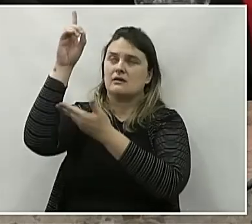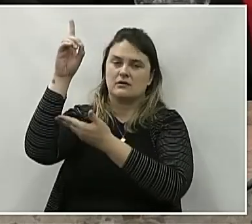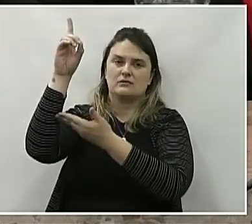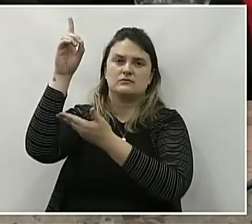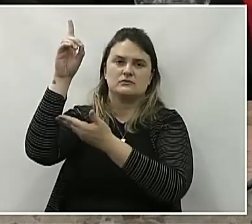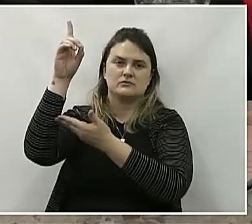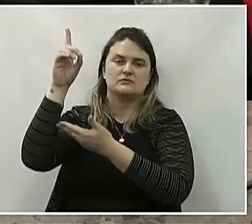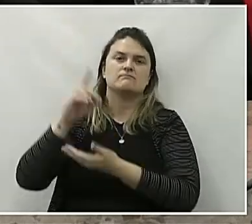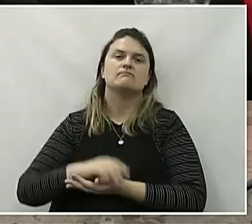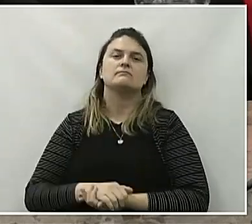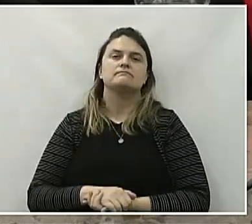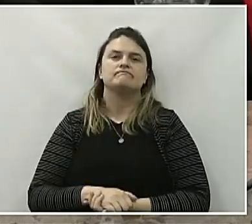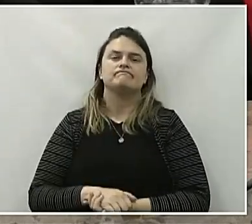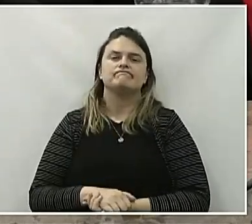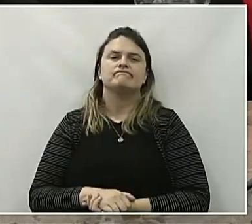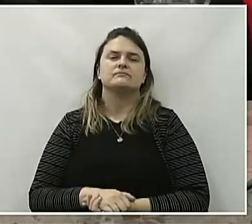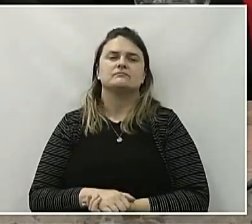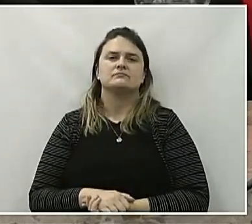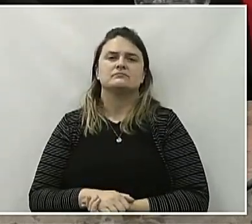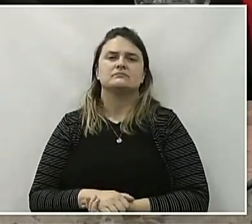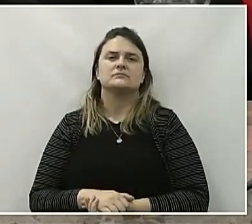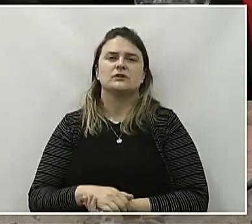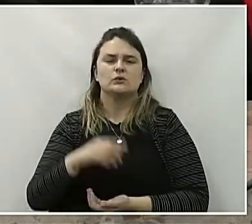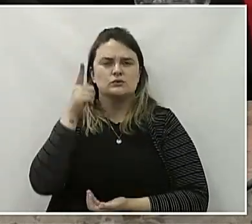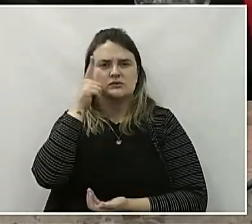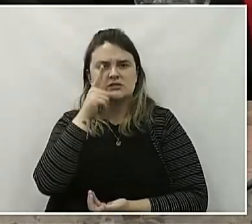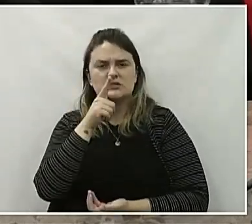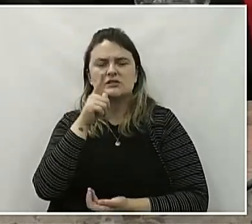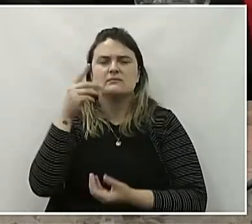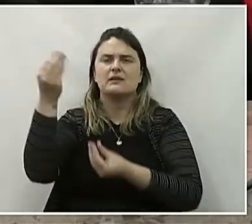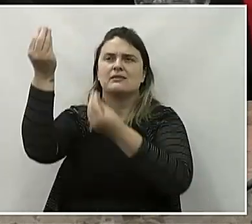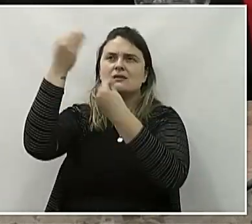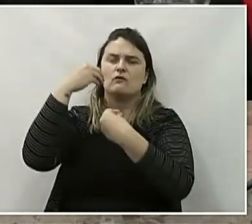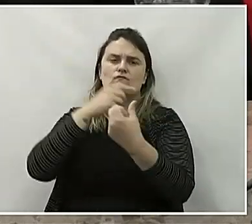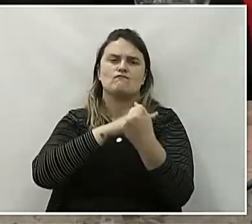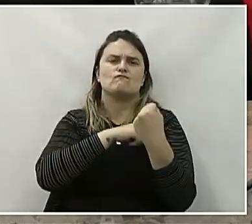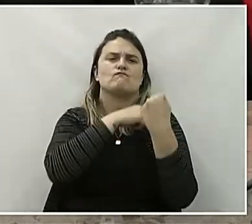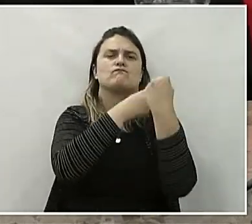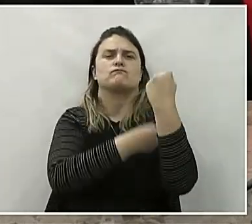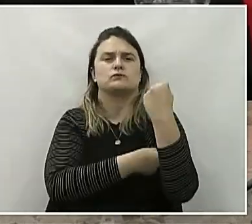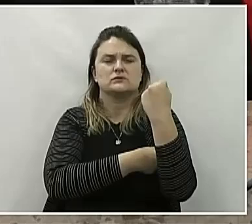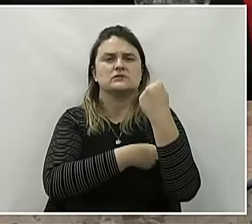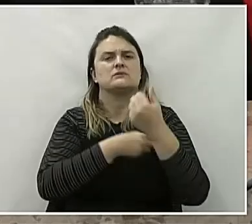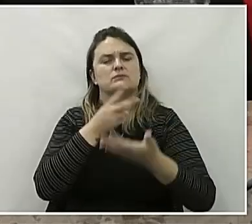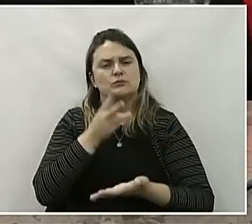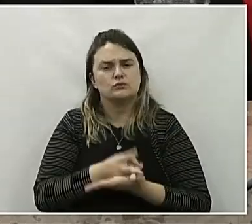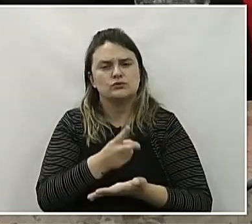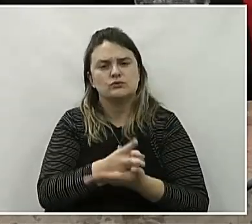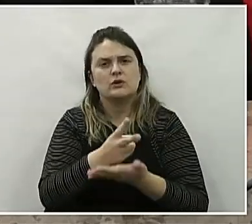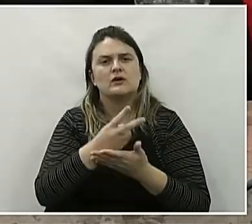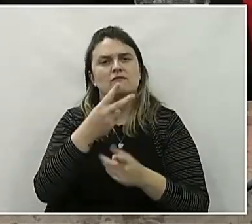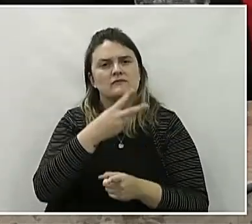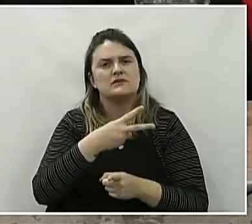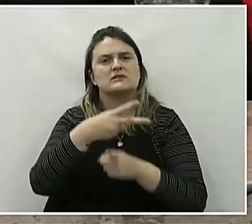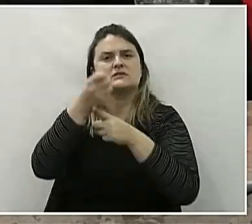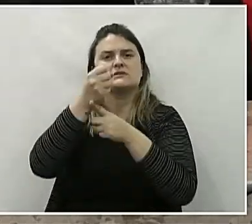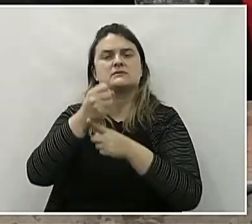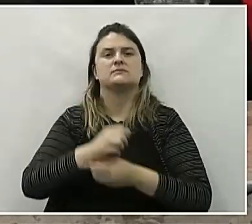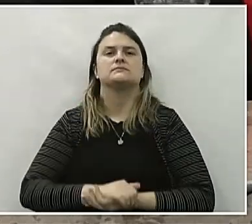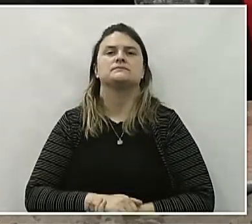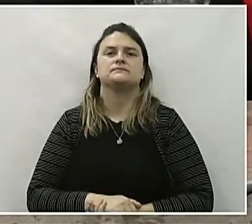Todo-Poderoso, por a gente ter forças bastante para vencer essa tarefa.